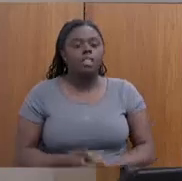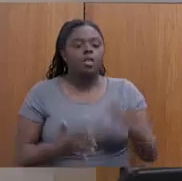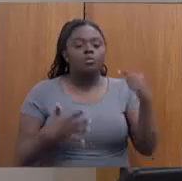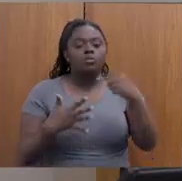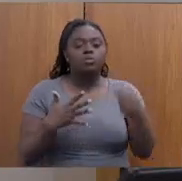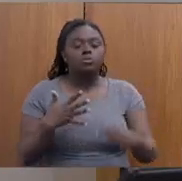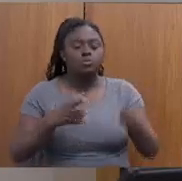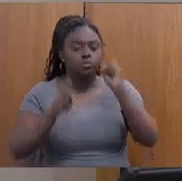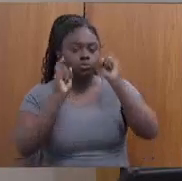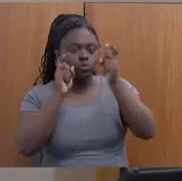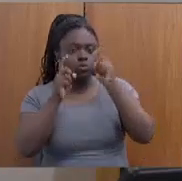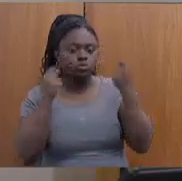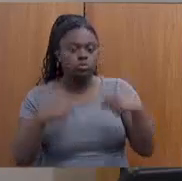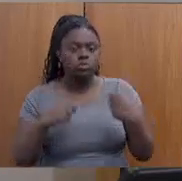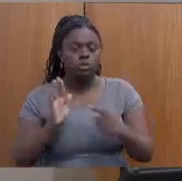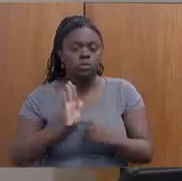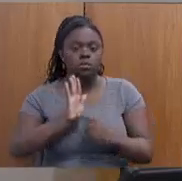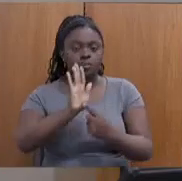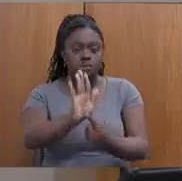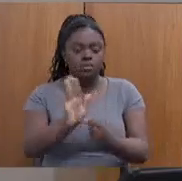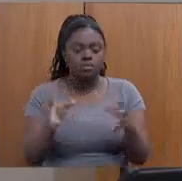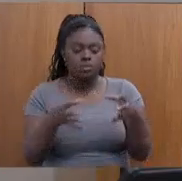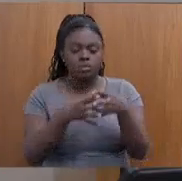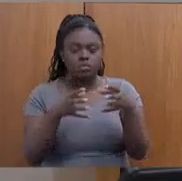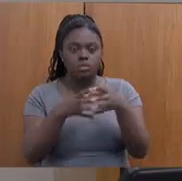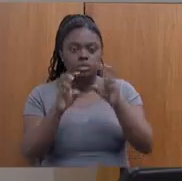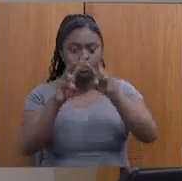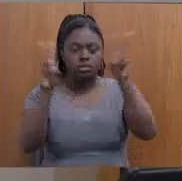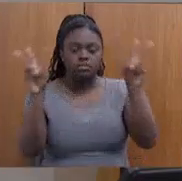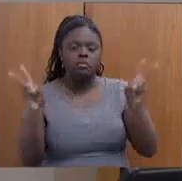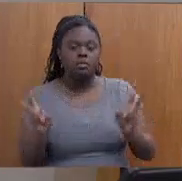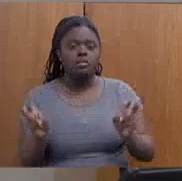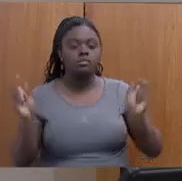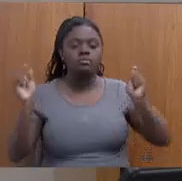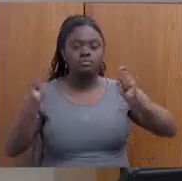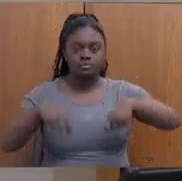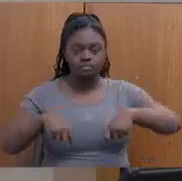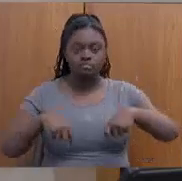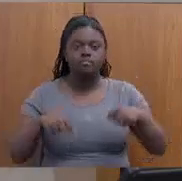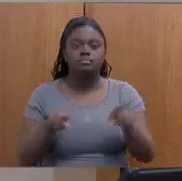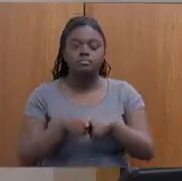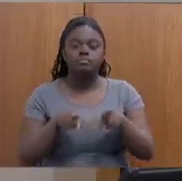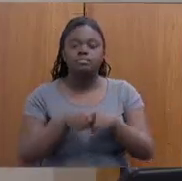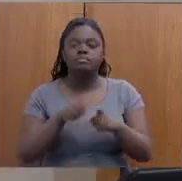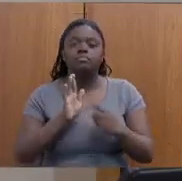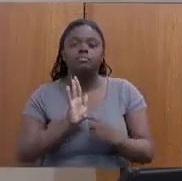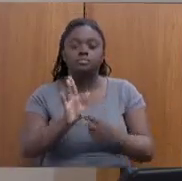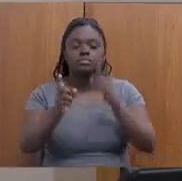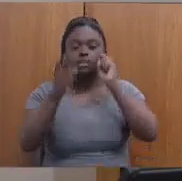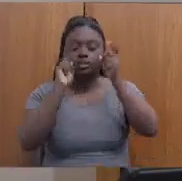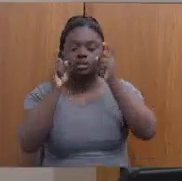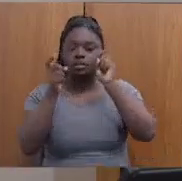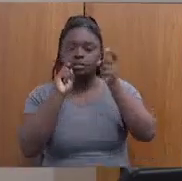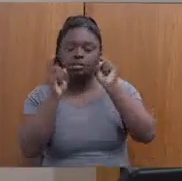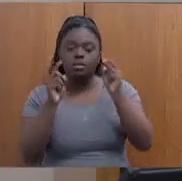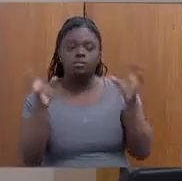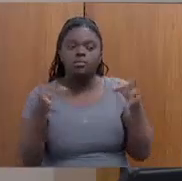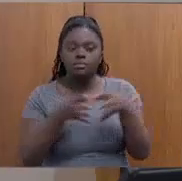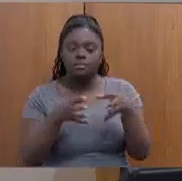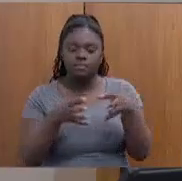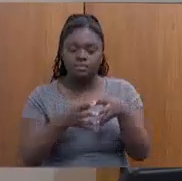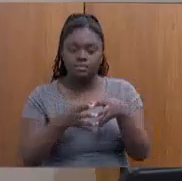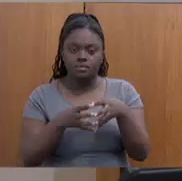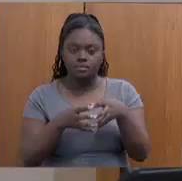dessa reunião deverão ser apresentados na comissão temática competente e serão apreciados na reunião ordinária da comissão.